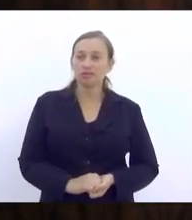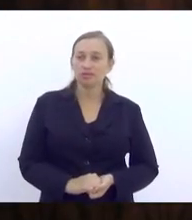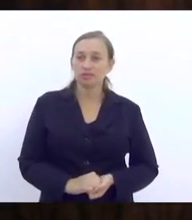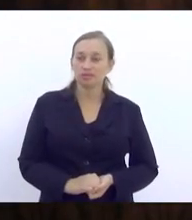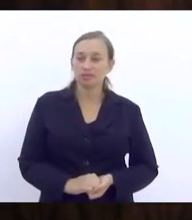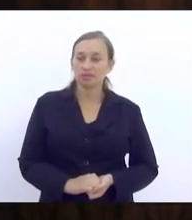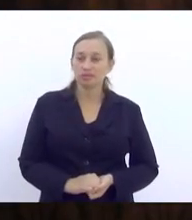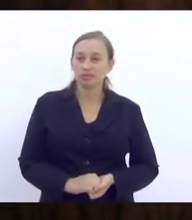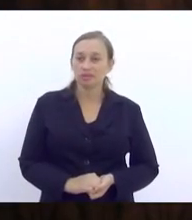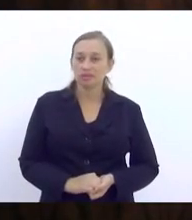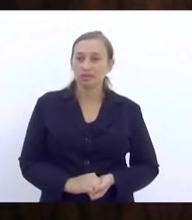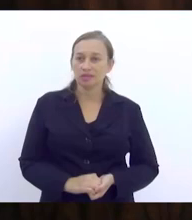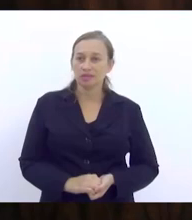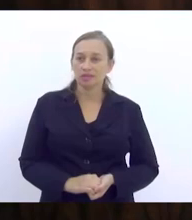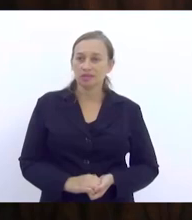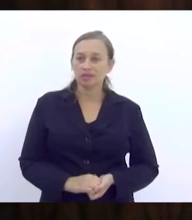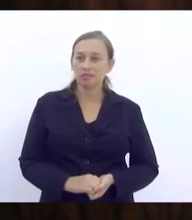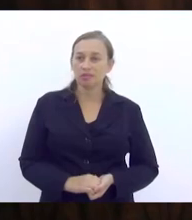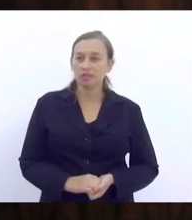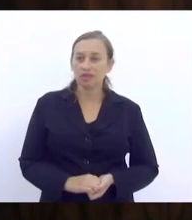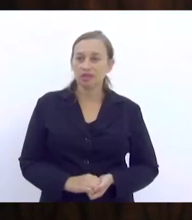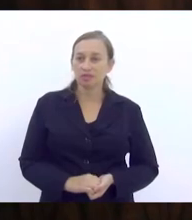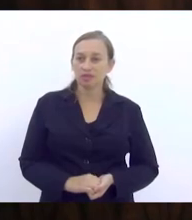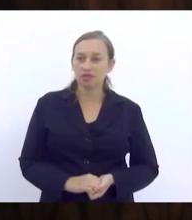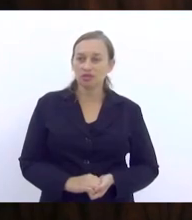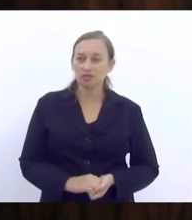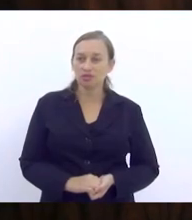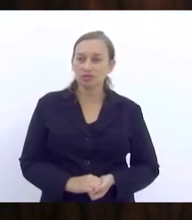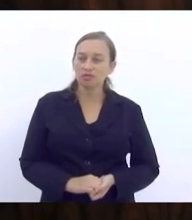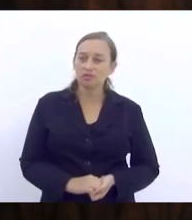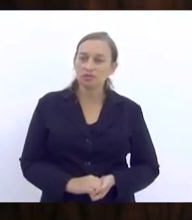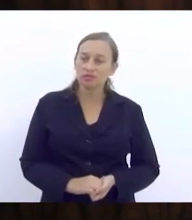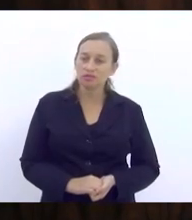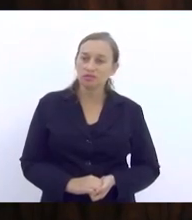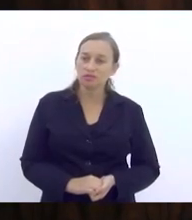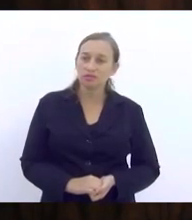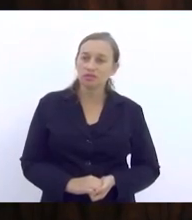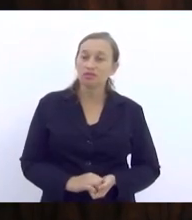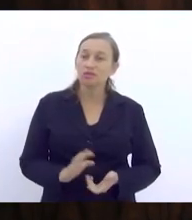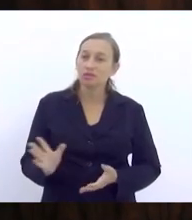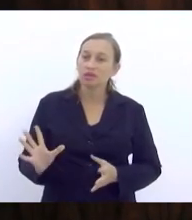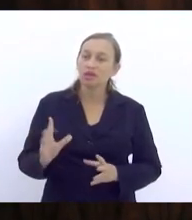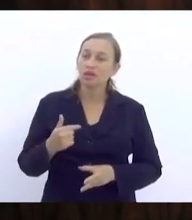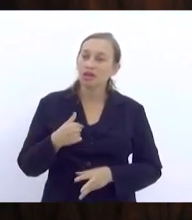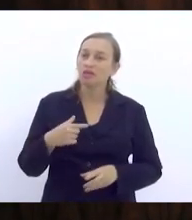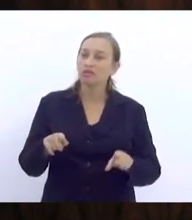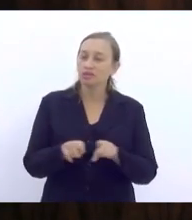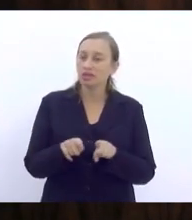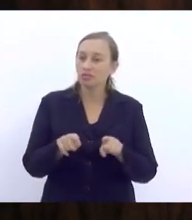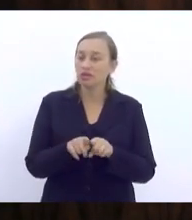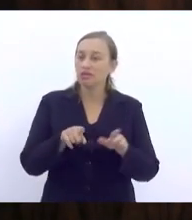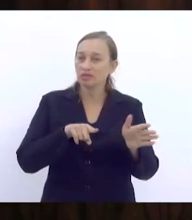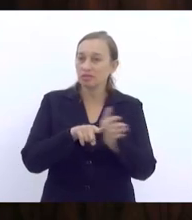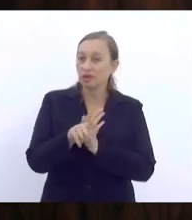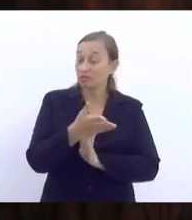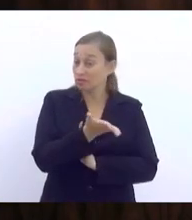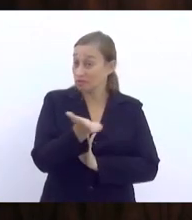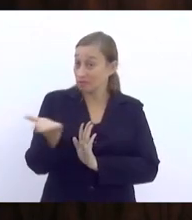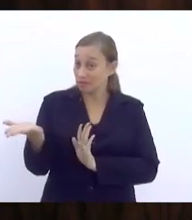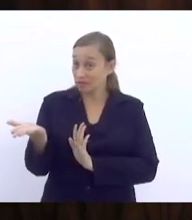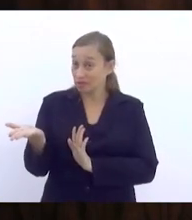Eu vou trazer algumas questões que foram abordadas, mas também vou jogar, ainda que a gente não tenha